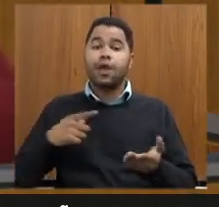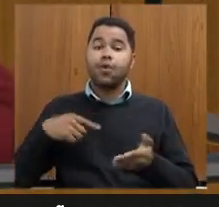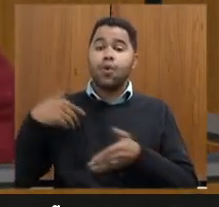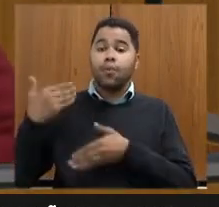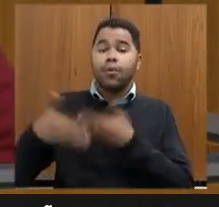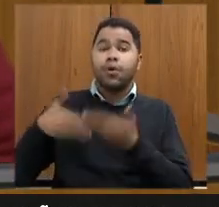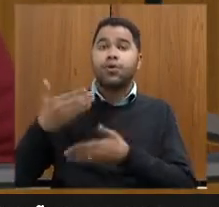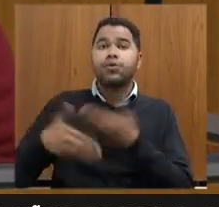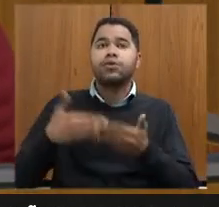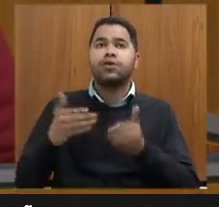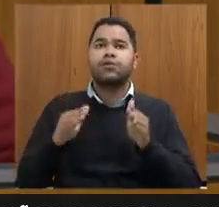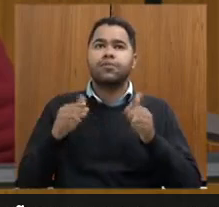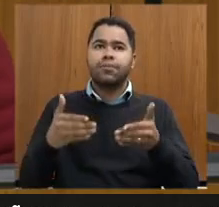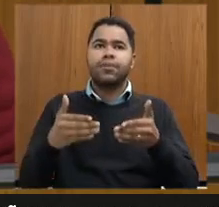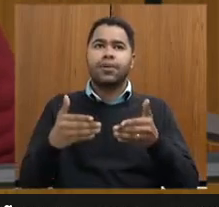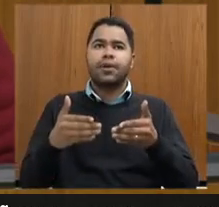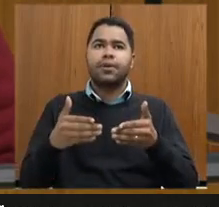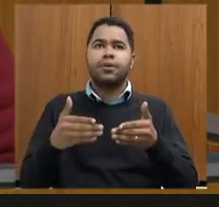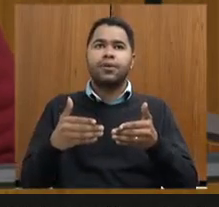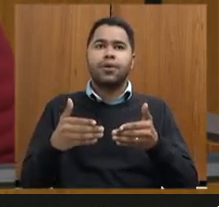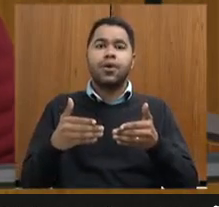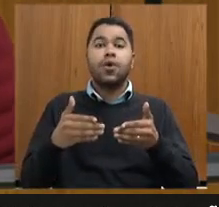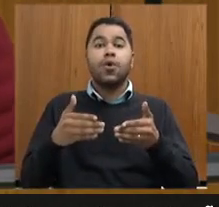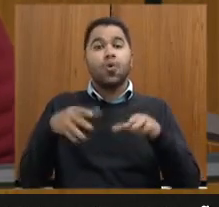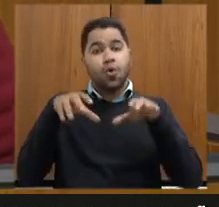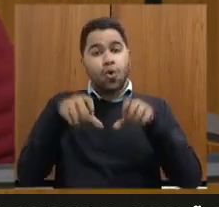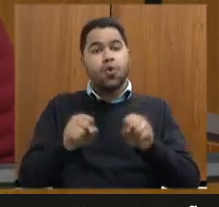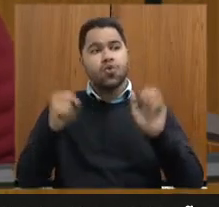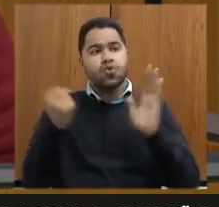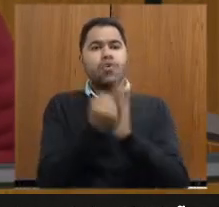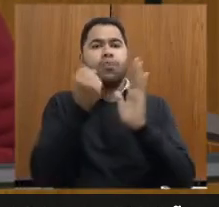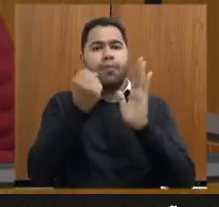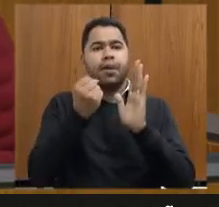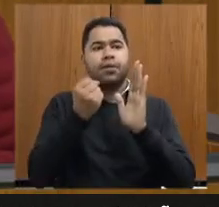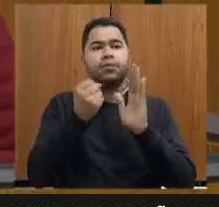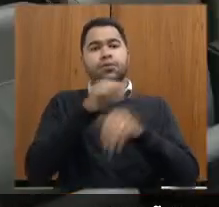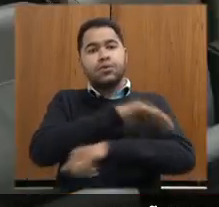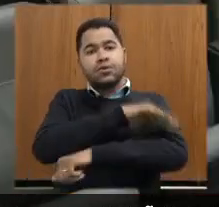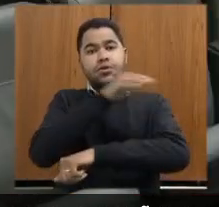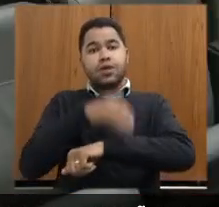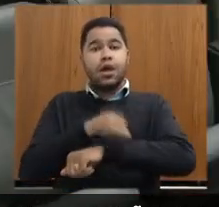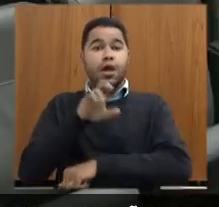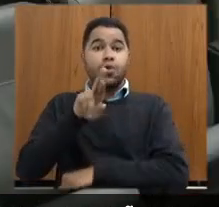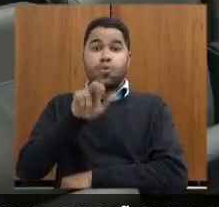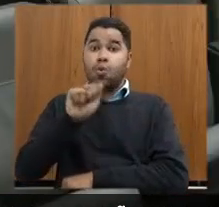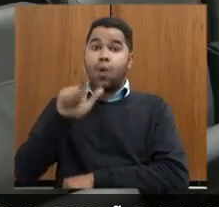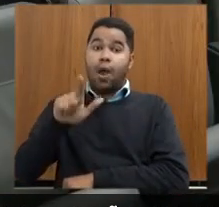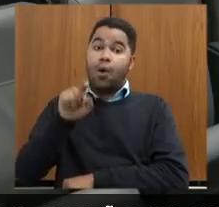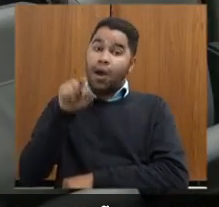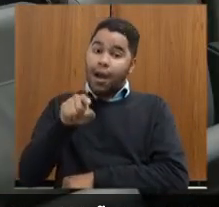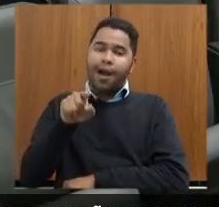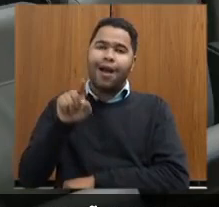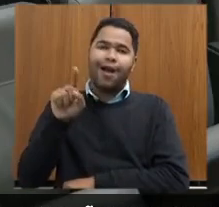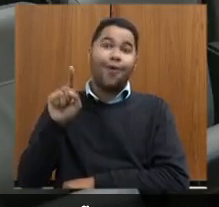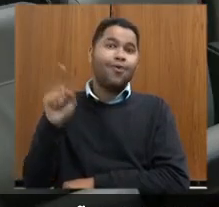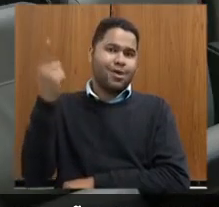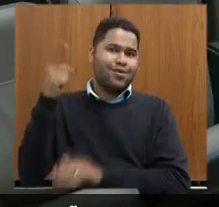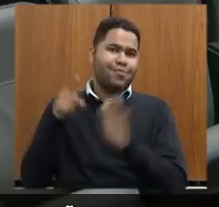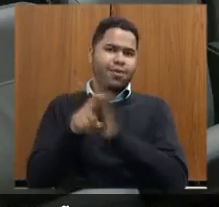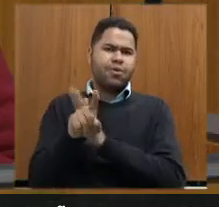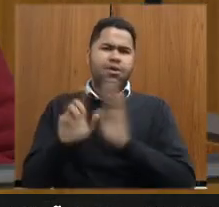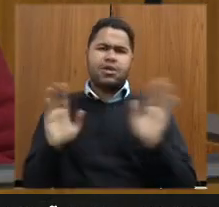curso para o tombamento da Serra do Curral a origem da minha pergunta foi essa e longe de mim